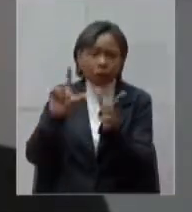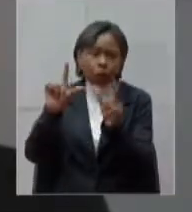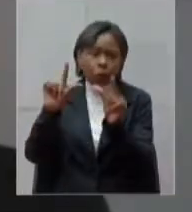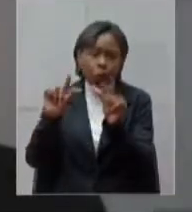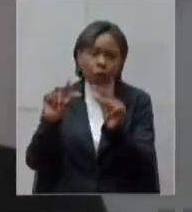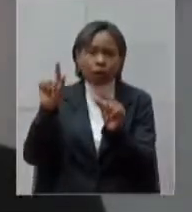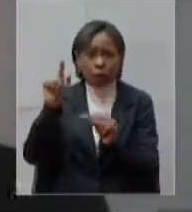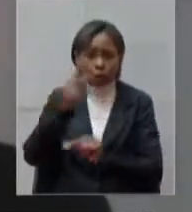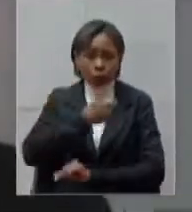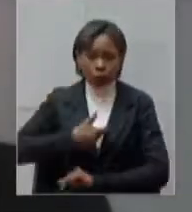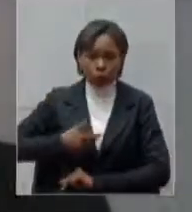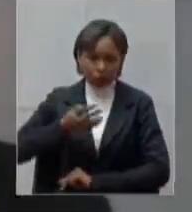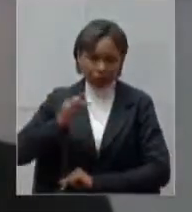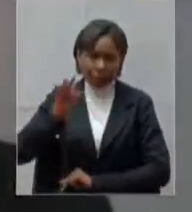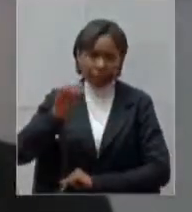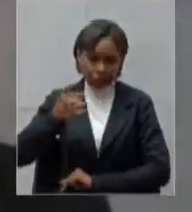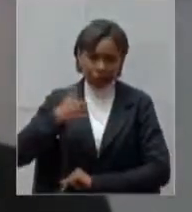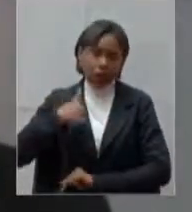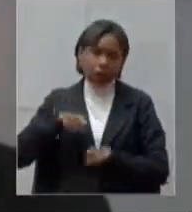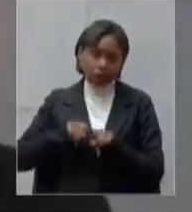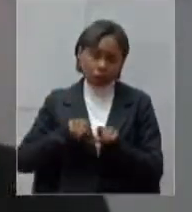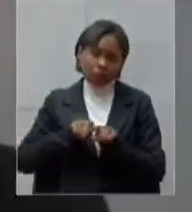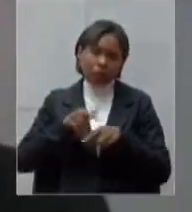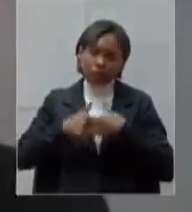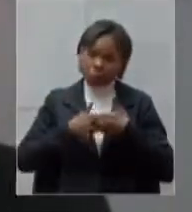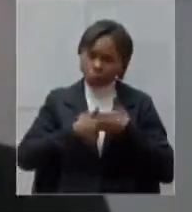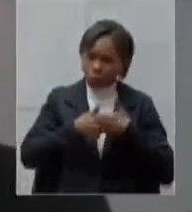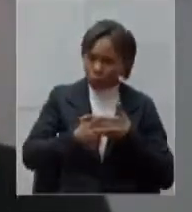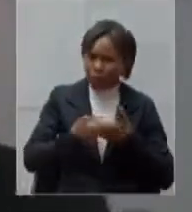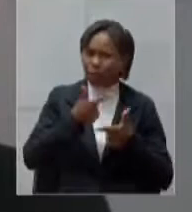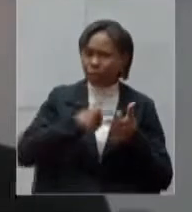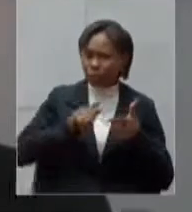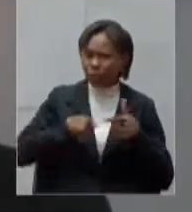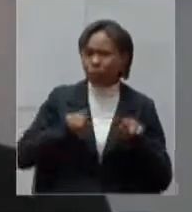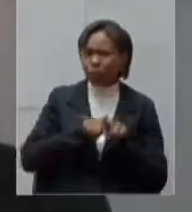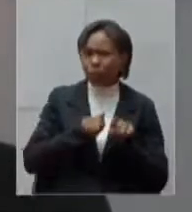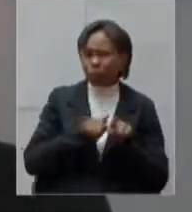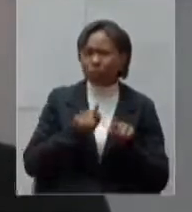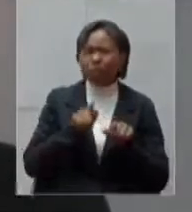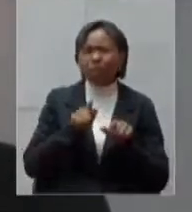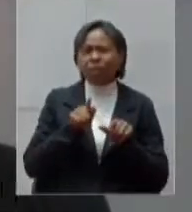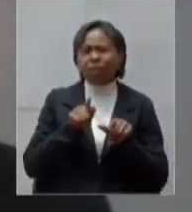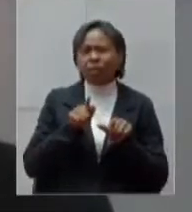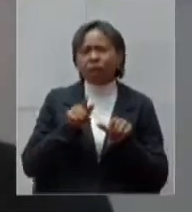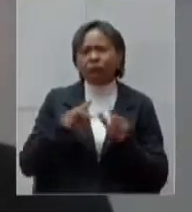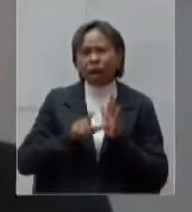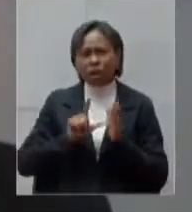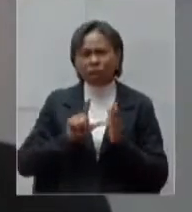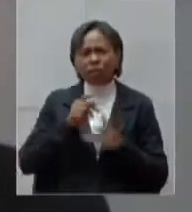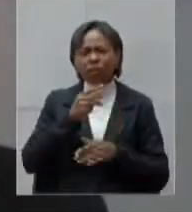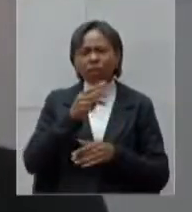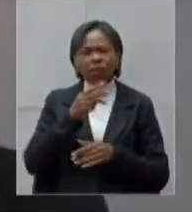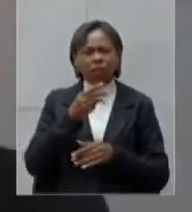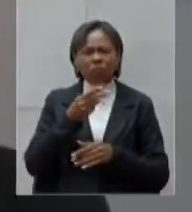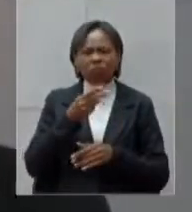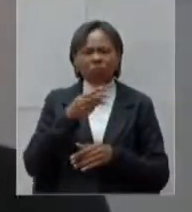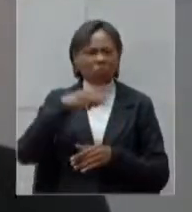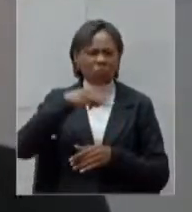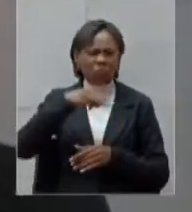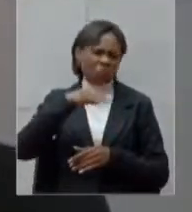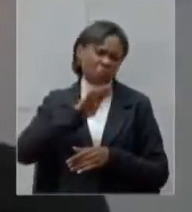consequências também mas me inscrevi que eu tinha que me inscrever para nós vieram 36 milhões de reais em 4